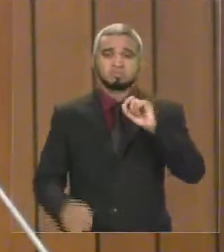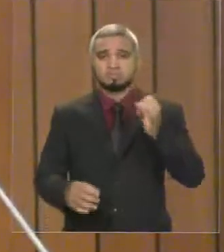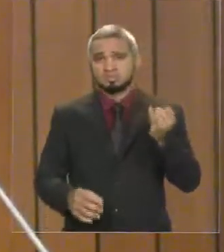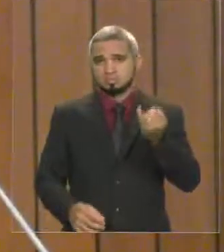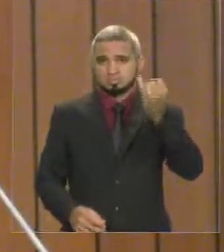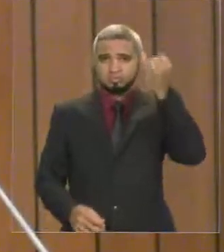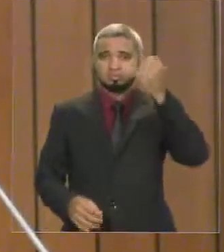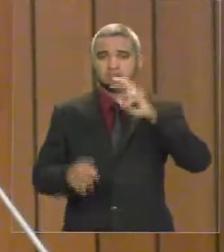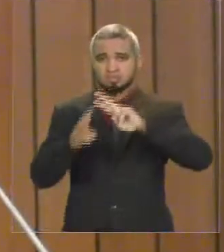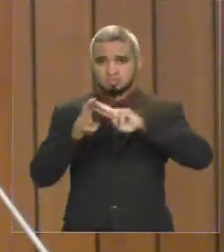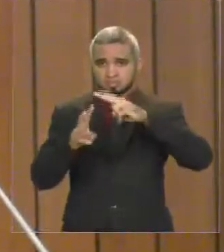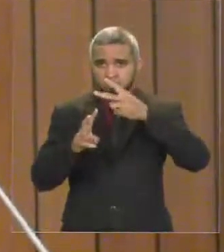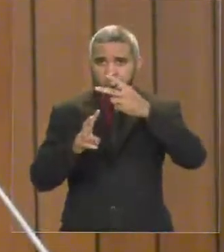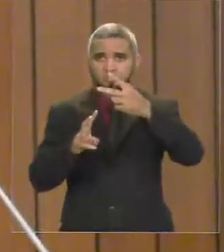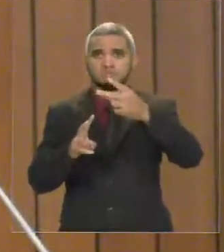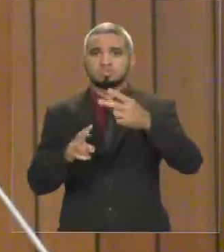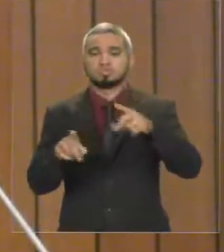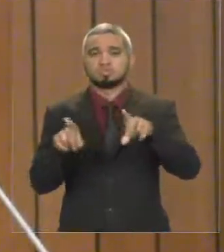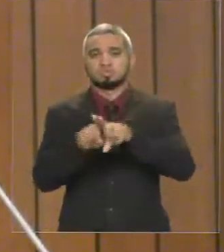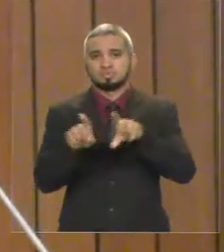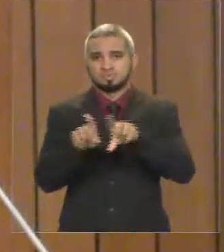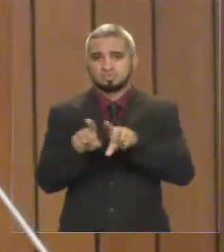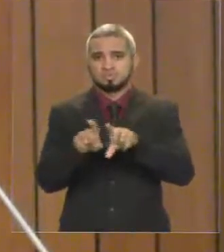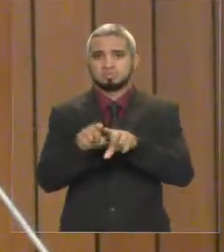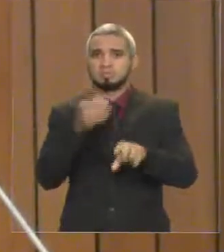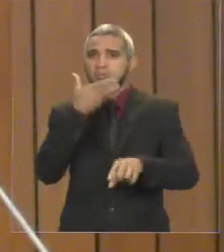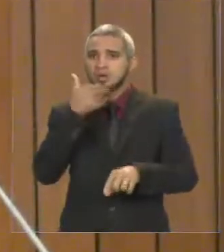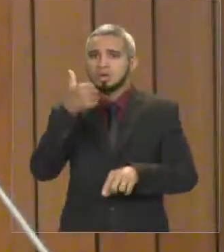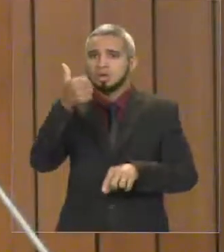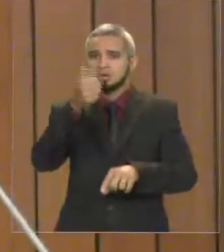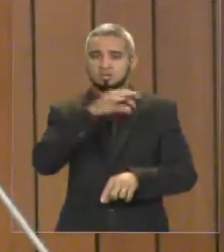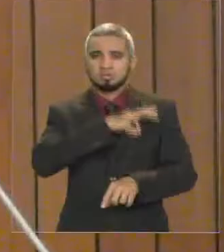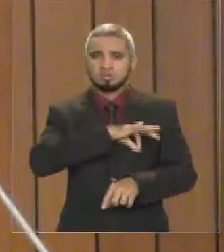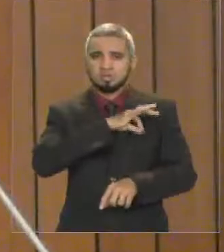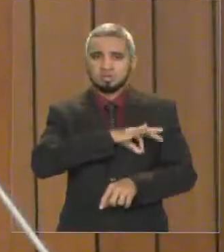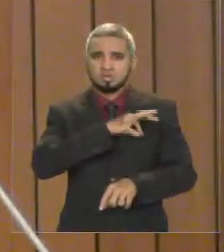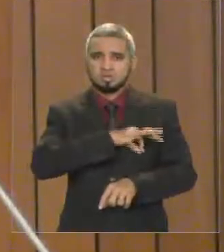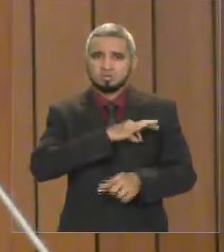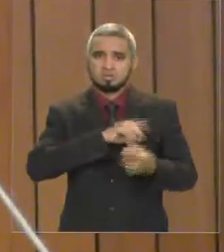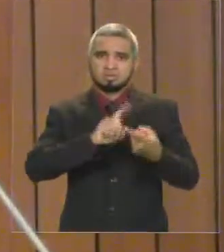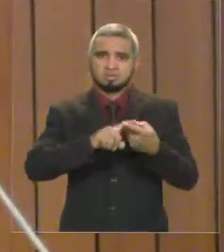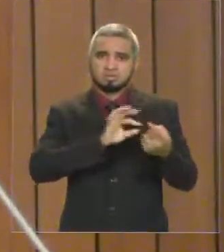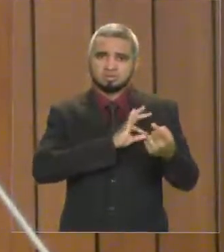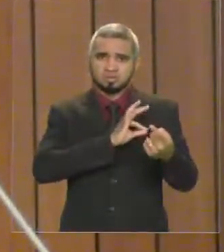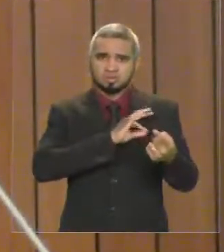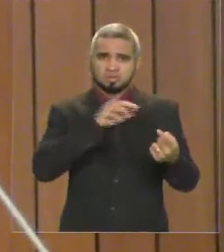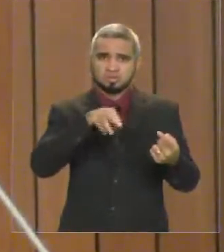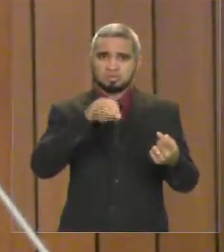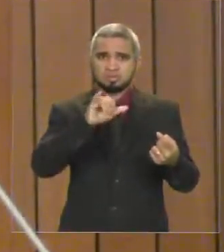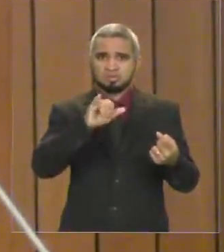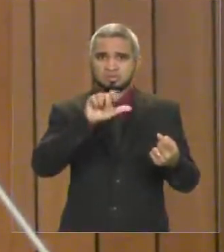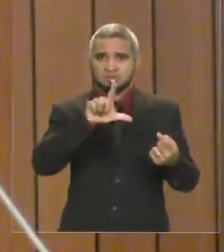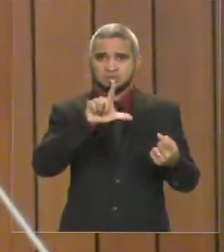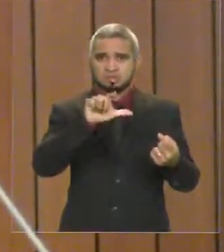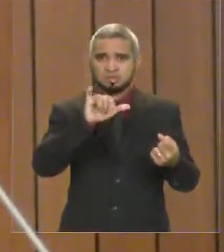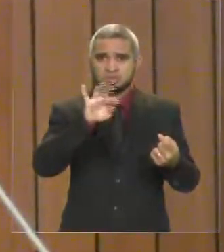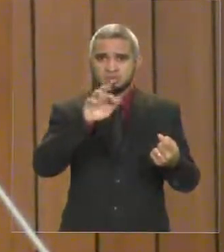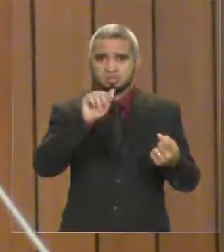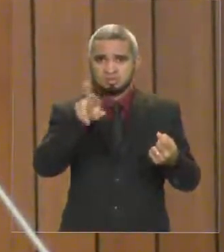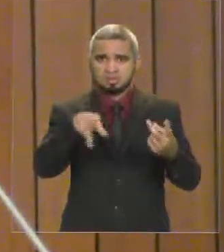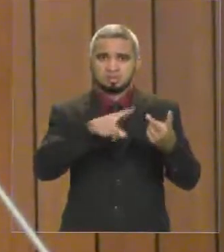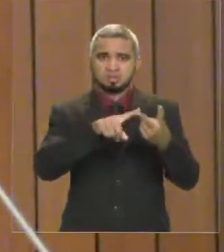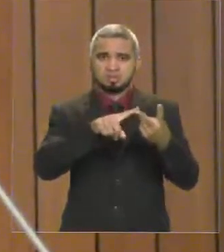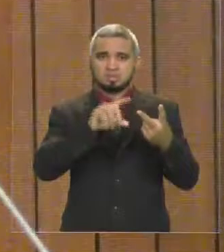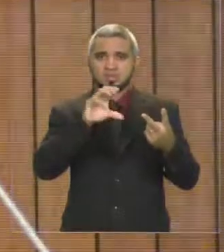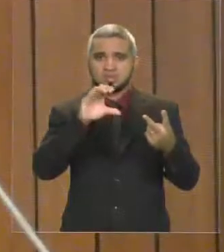discutir questões pertinentes às melhorias salariais das polícias. E aqui eu destaco nessa indicação a necessidade